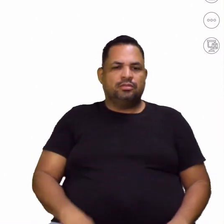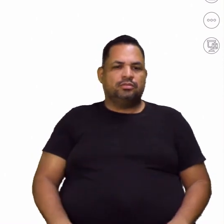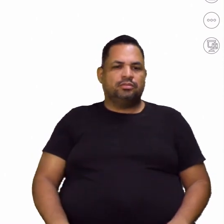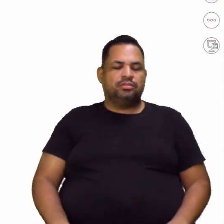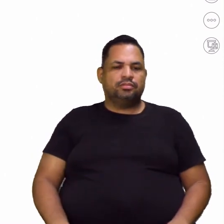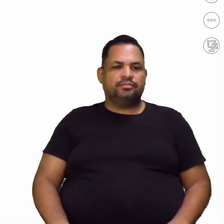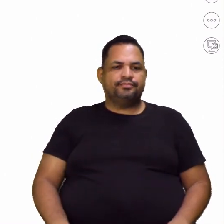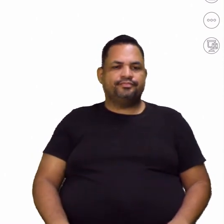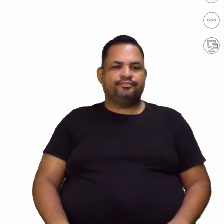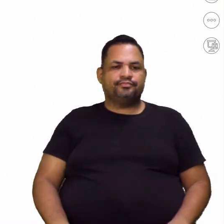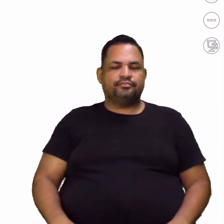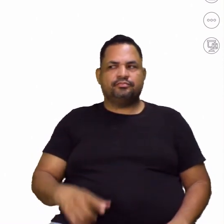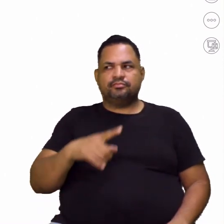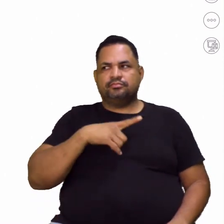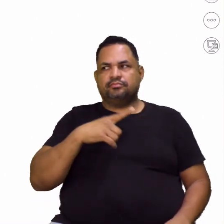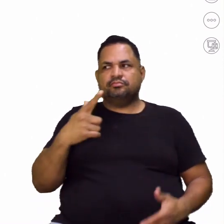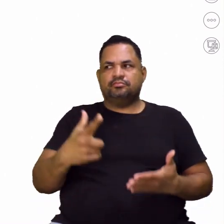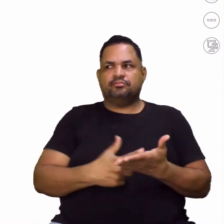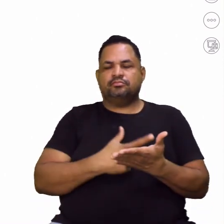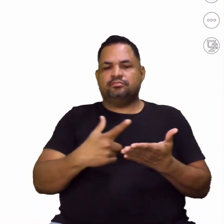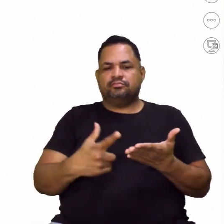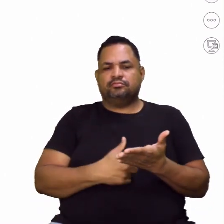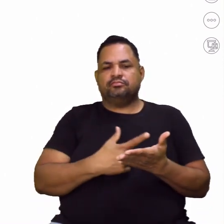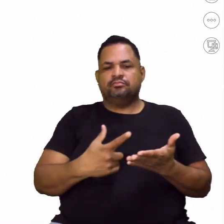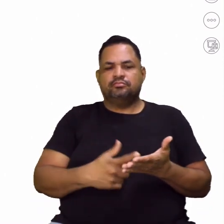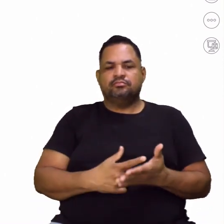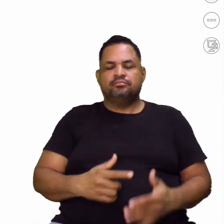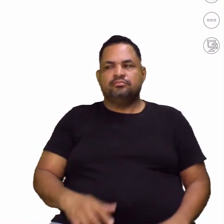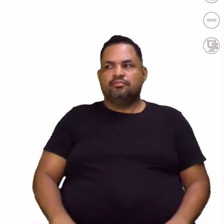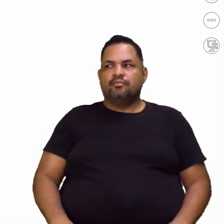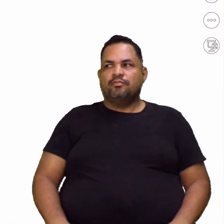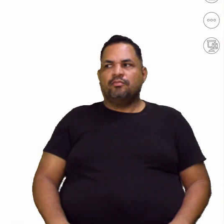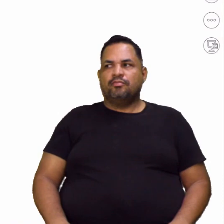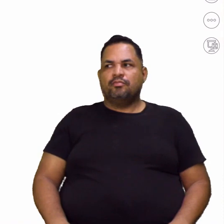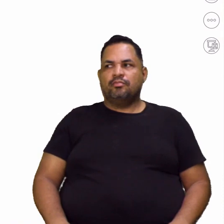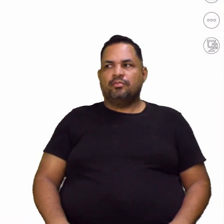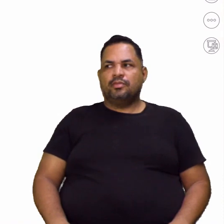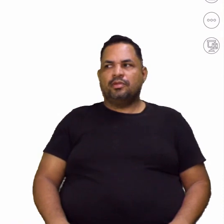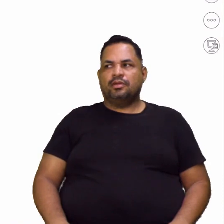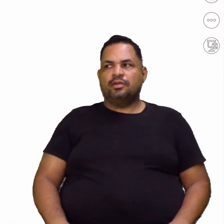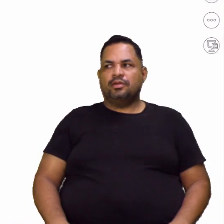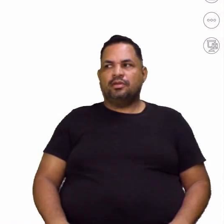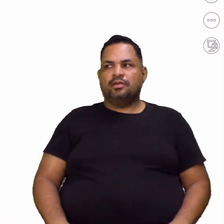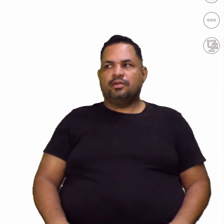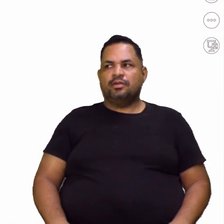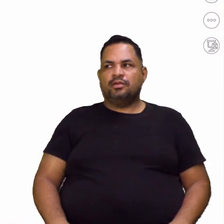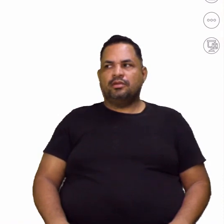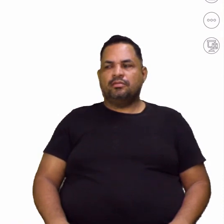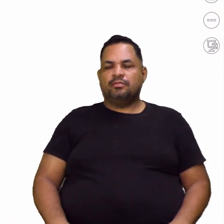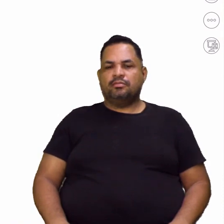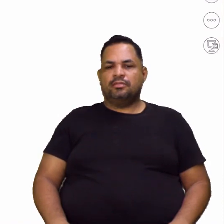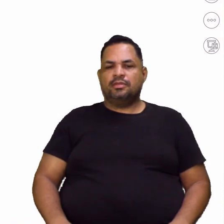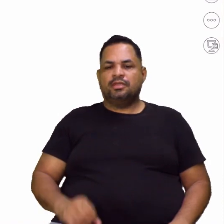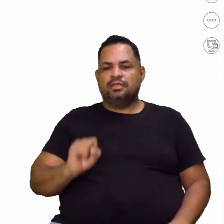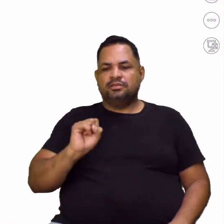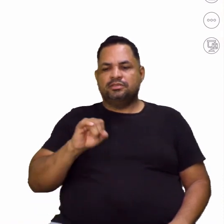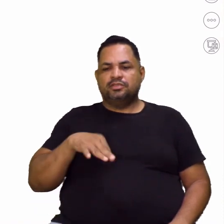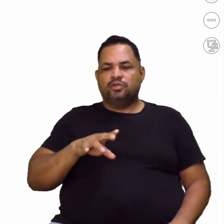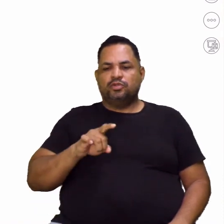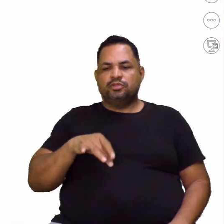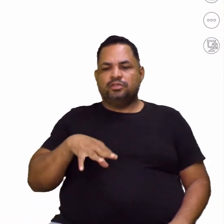É a mesma coisa, porque tem livros da Madinho que vai estar lá escrito, em vez de falar sinônimo, vai estar lá escrito sinonímia.